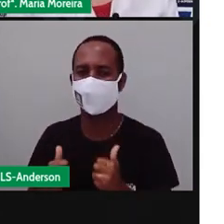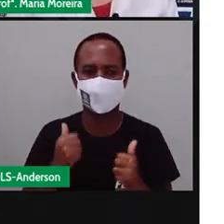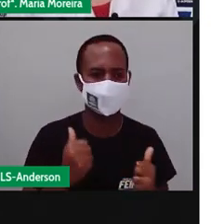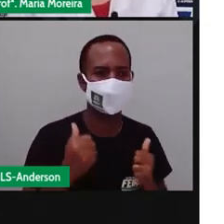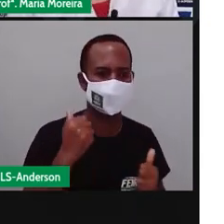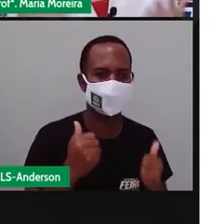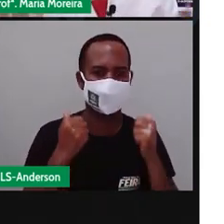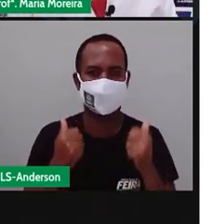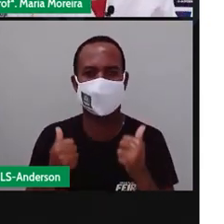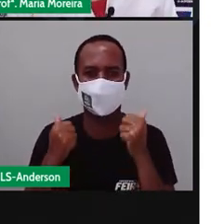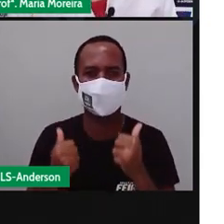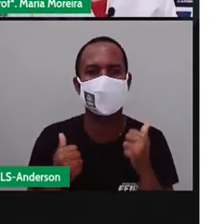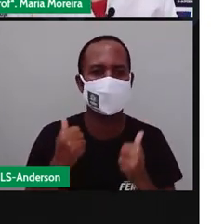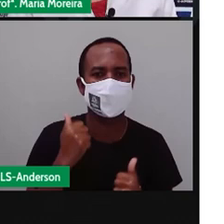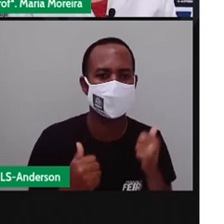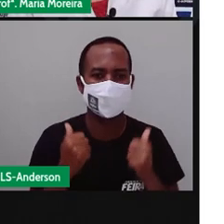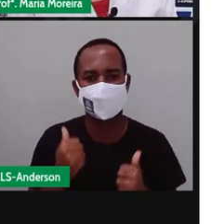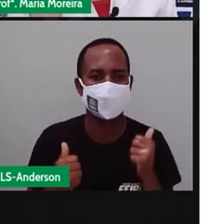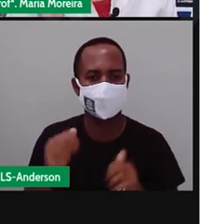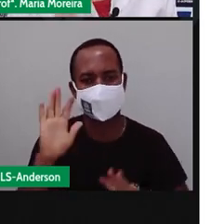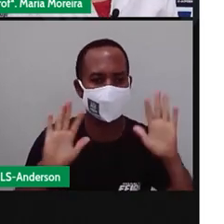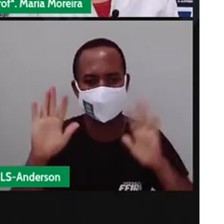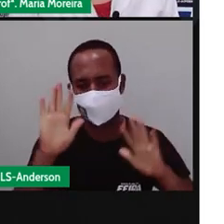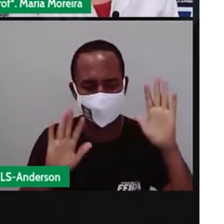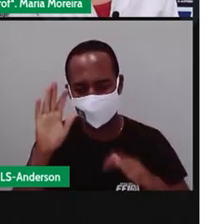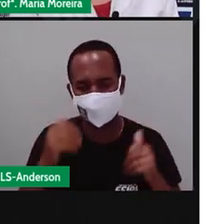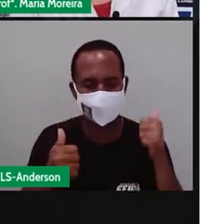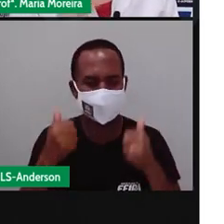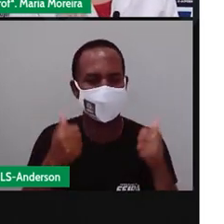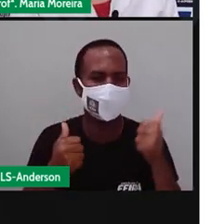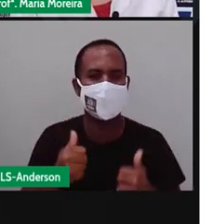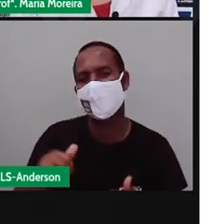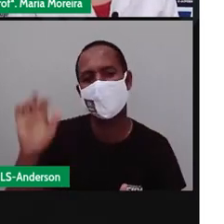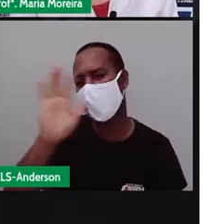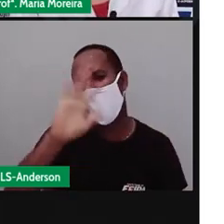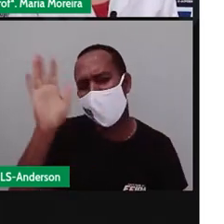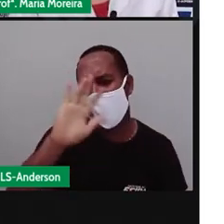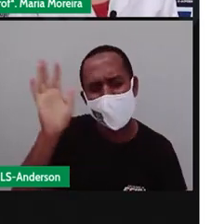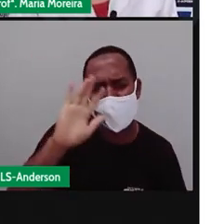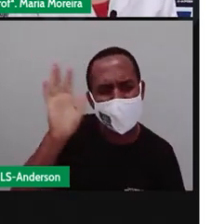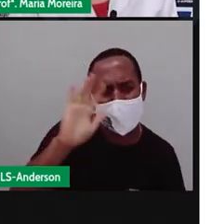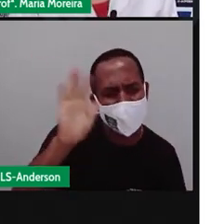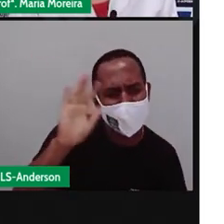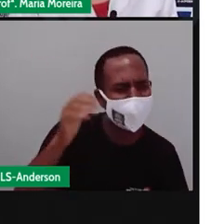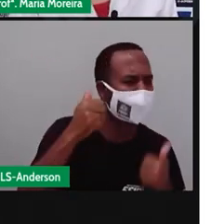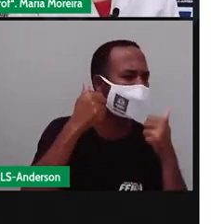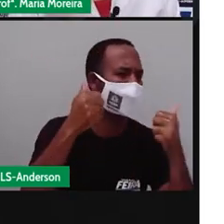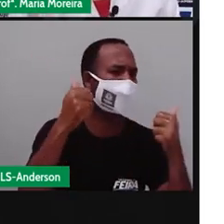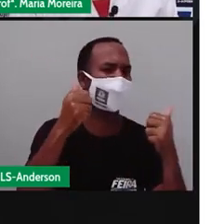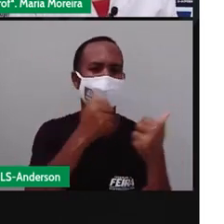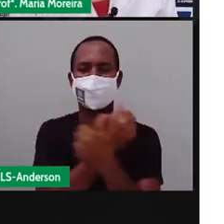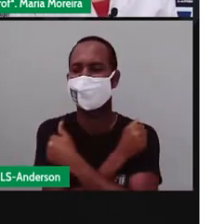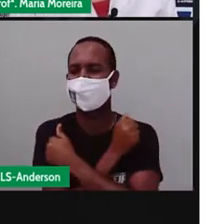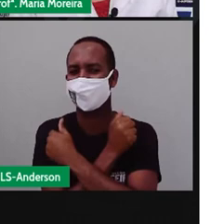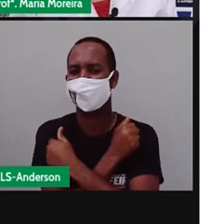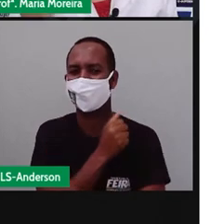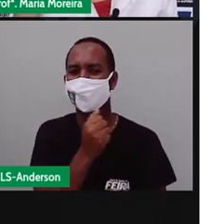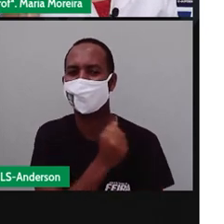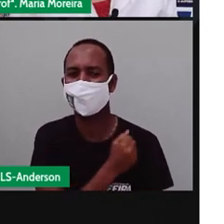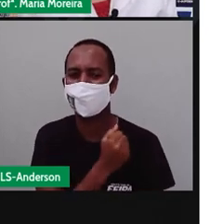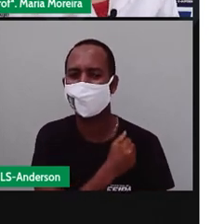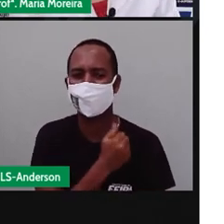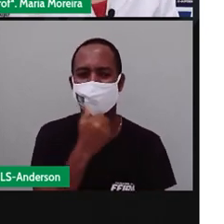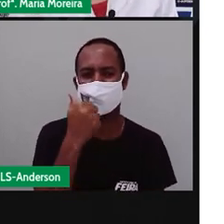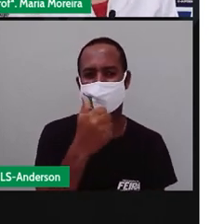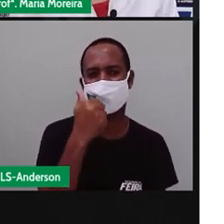próximo a fogo e vocês podem se machucar. Se forem tocar fogos, por favor, sobre a supervisão de um adulto, se cuidem, tá, pra que